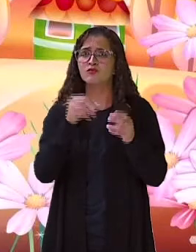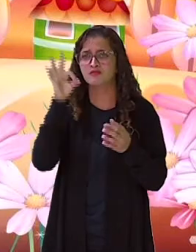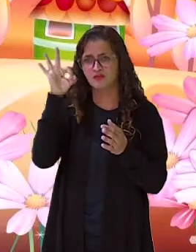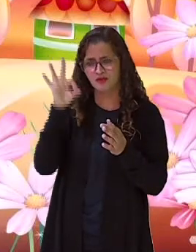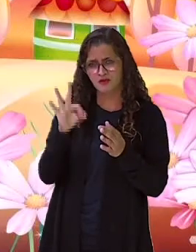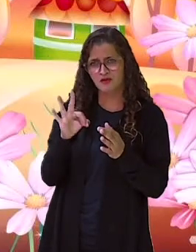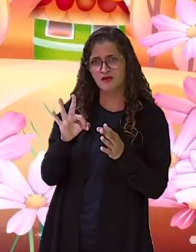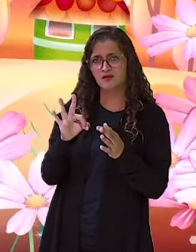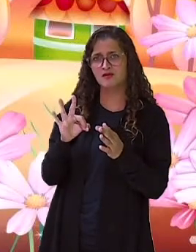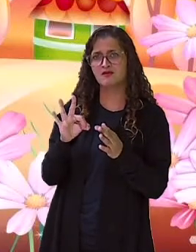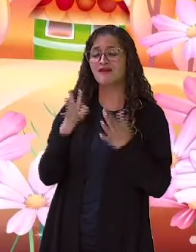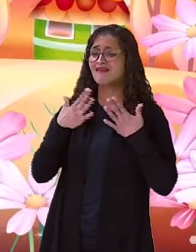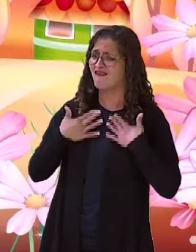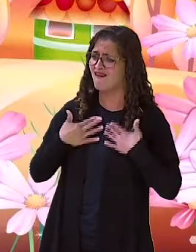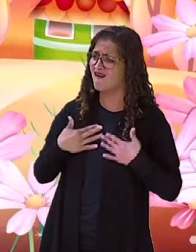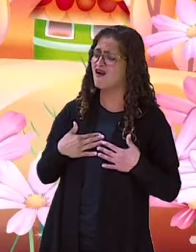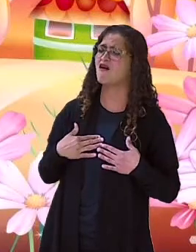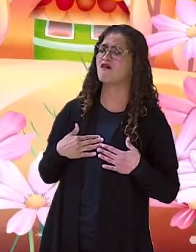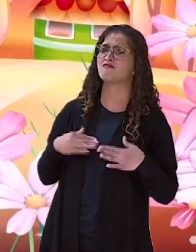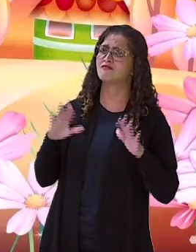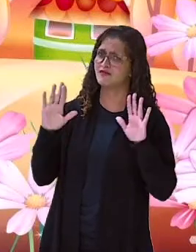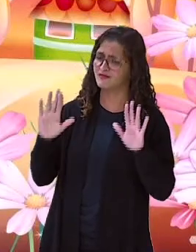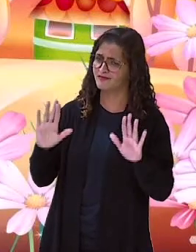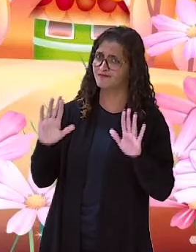certo, é porque não chegou ao fim.